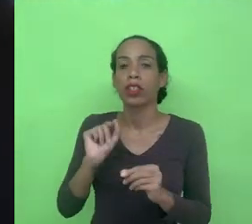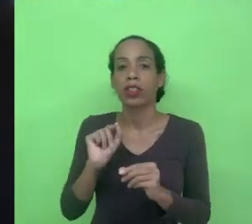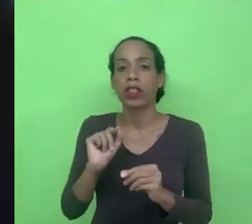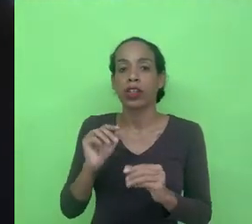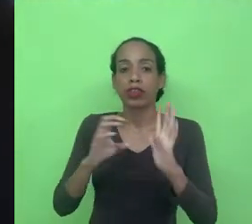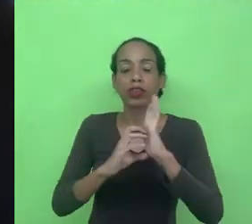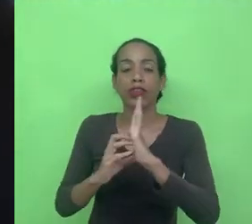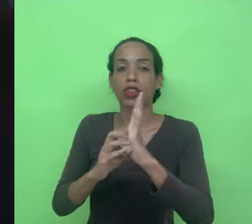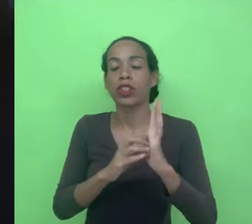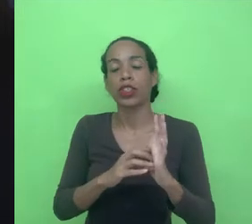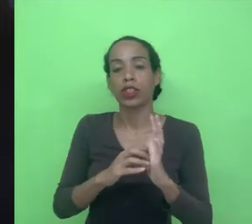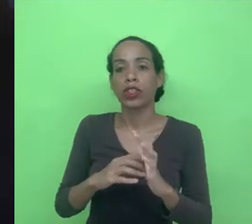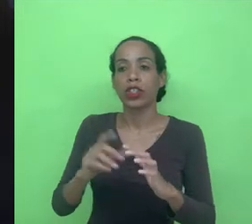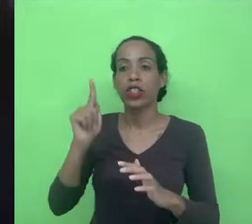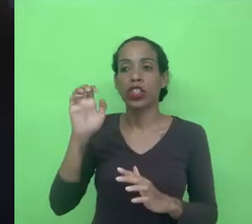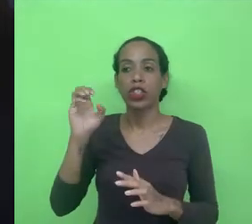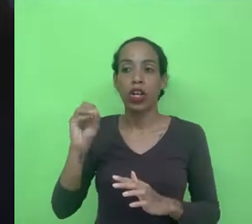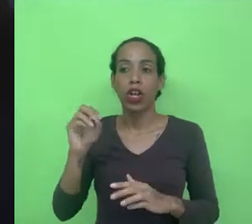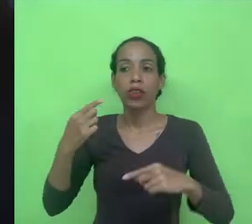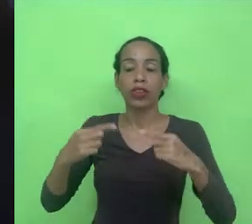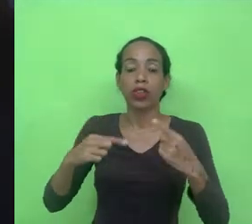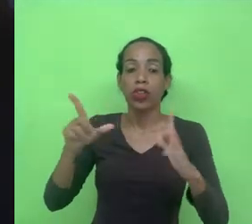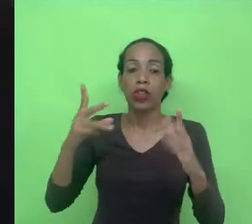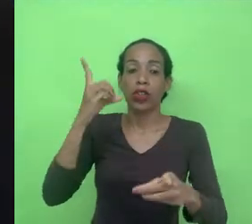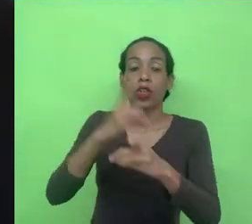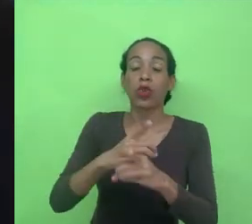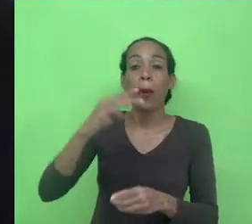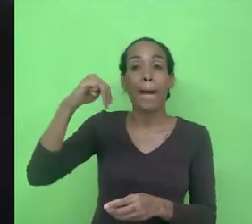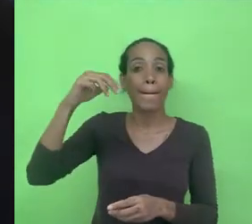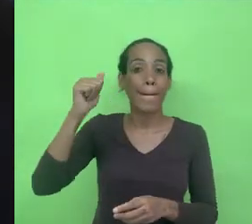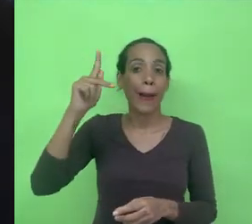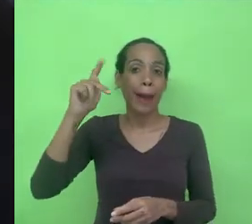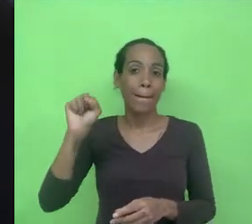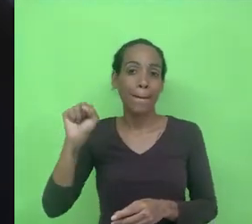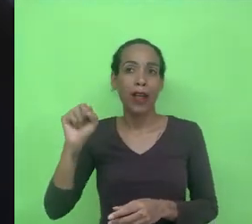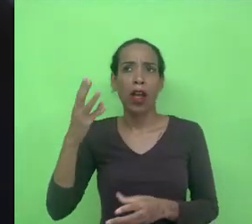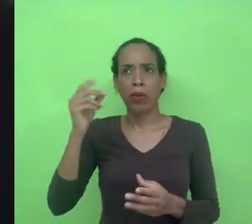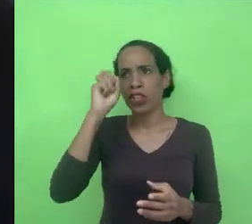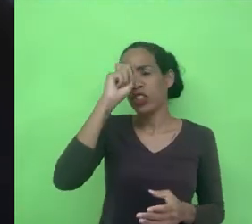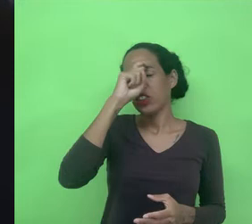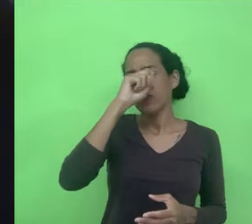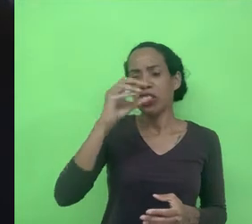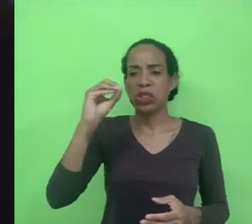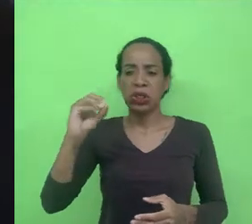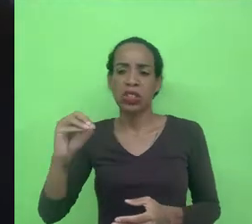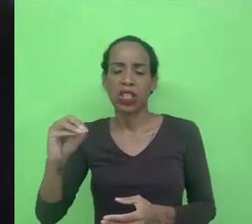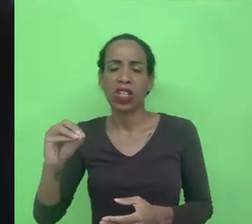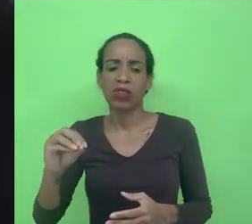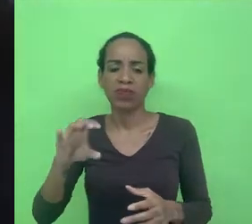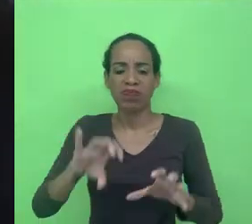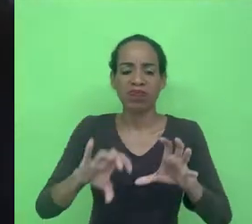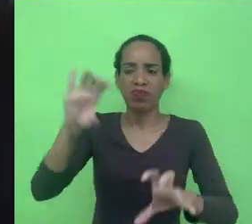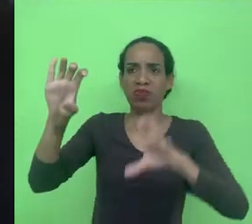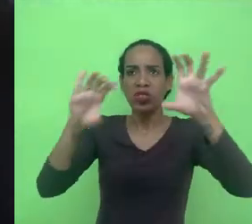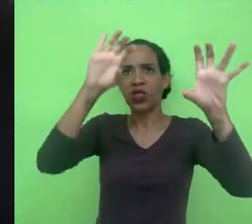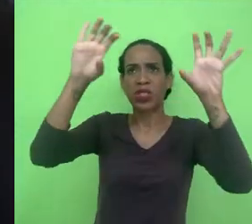de geolocalização através do Google Maps e é muito difícil você criar do zero um sistema de mapeamento de nível global